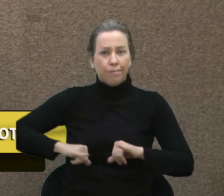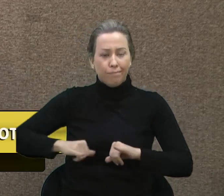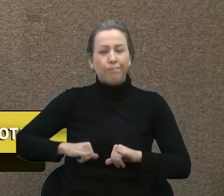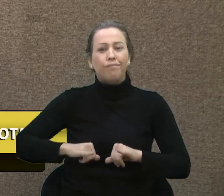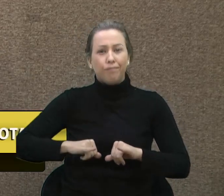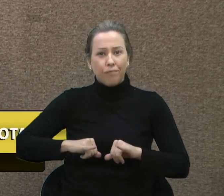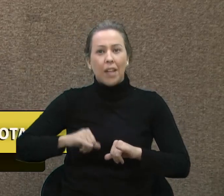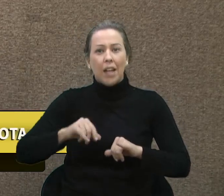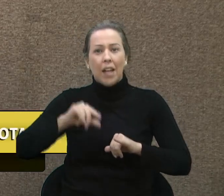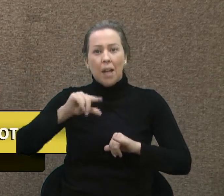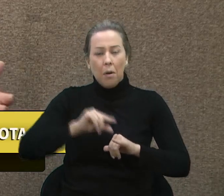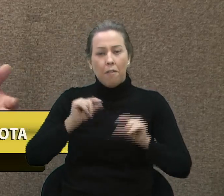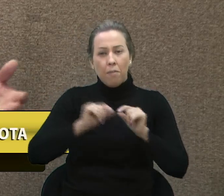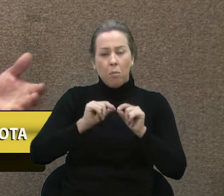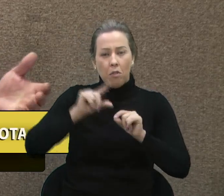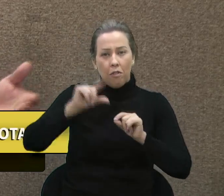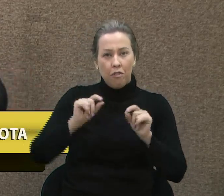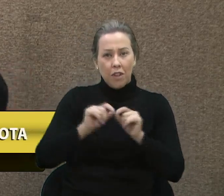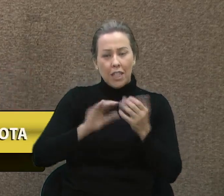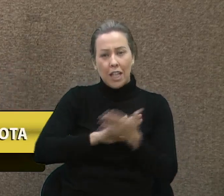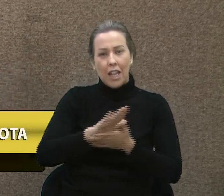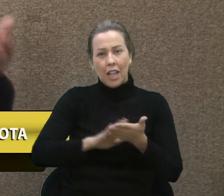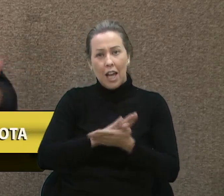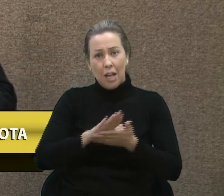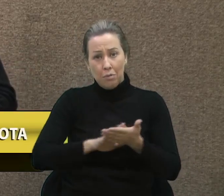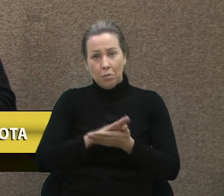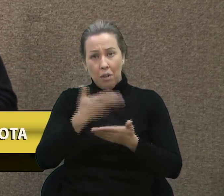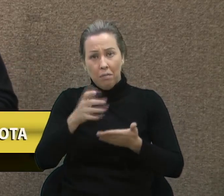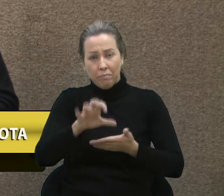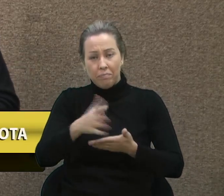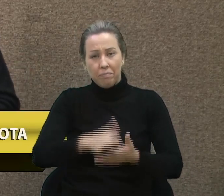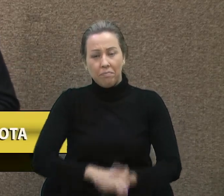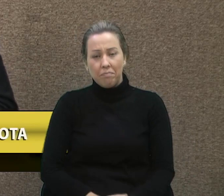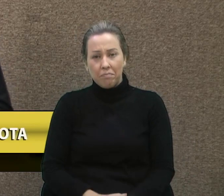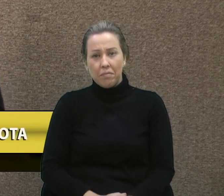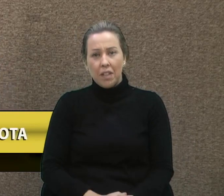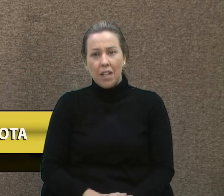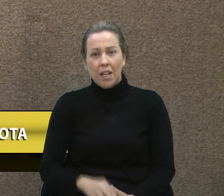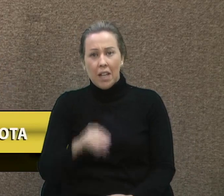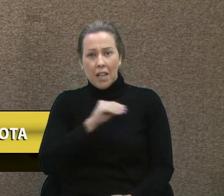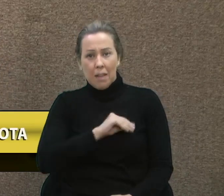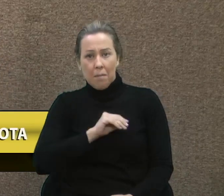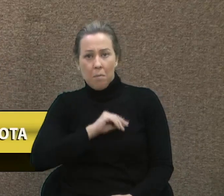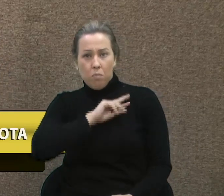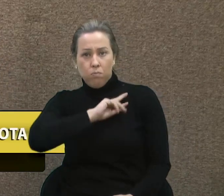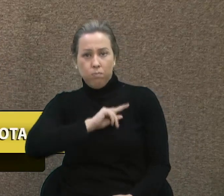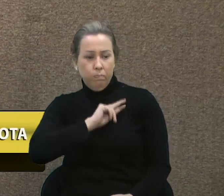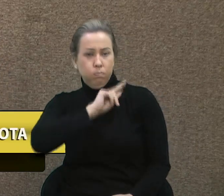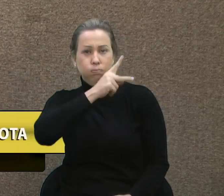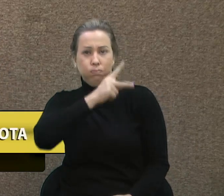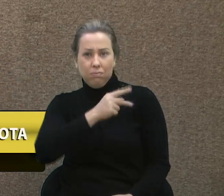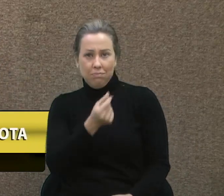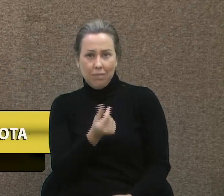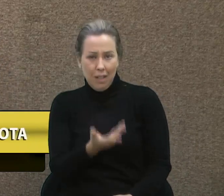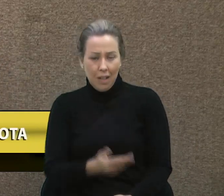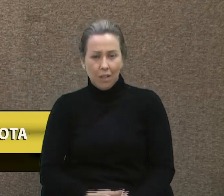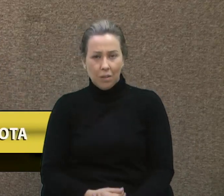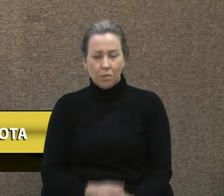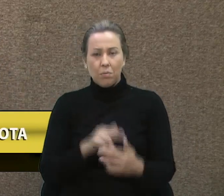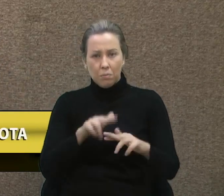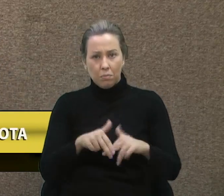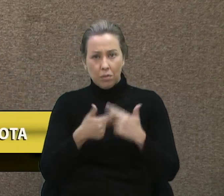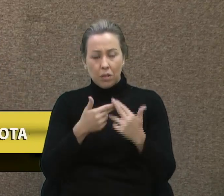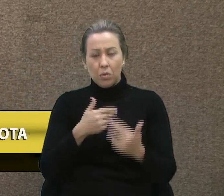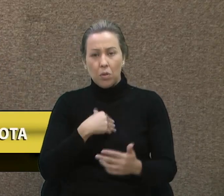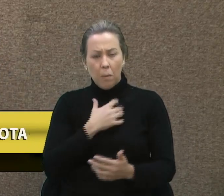aquele que pouco faz, ou muitas vezes nada faz, que nem nesse caso, são os que mais ganham. Então, eu só queria deixar aqui a minha